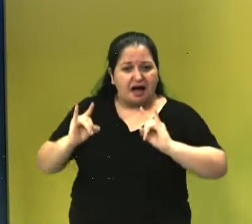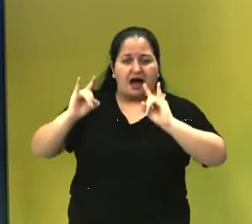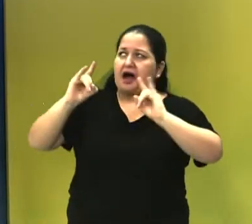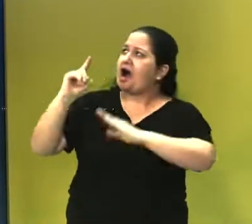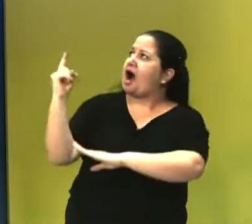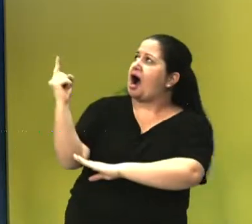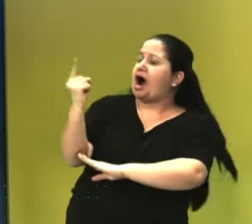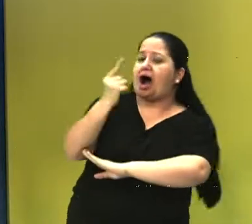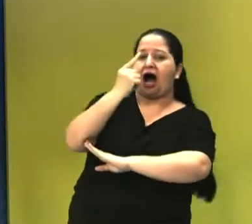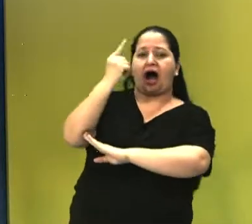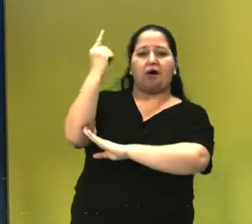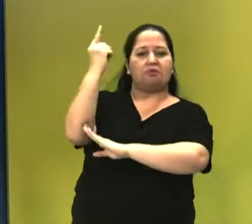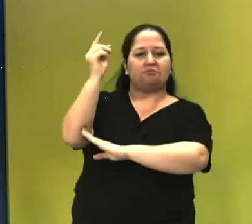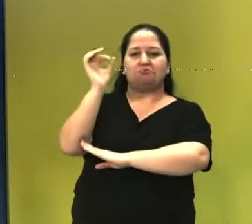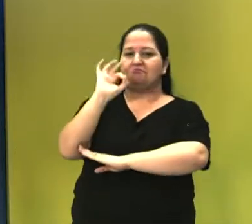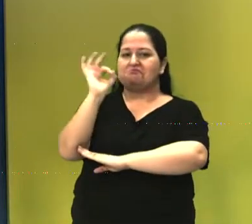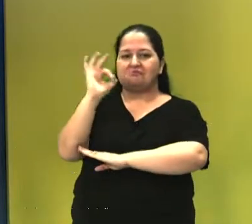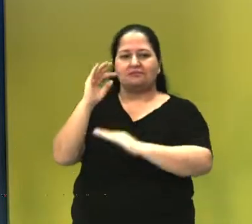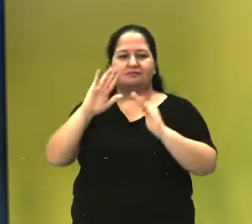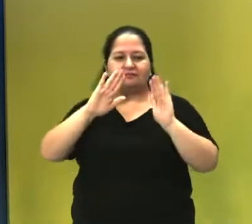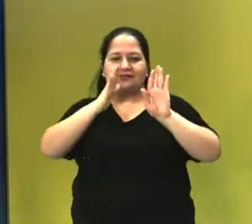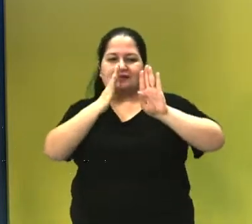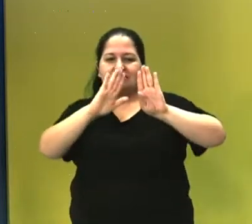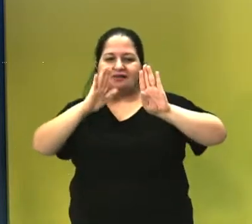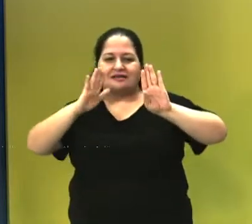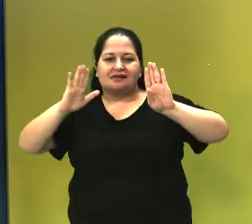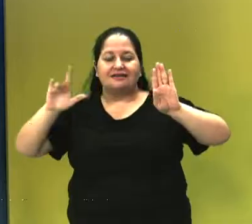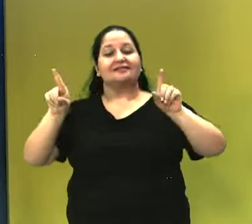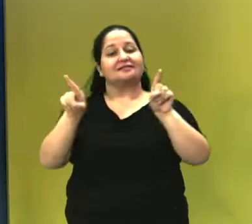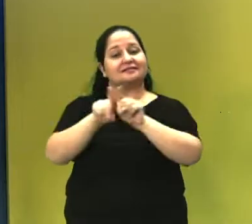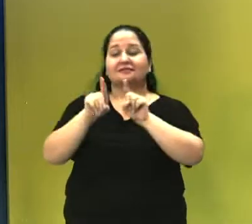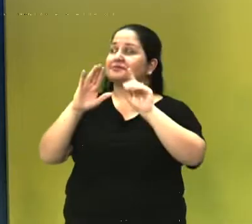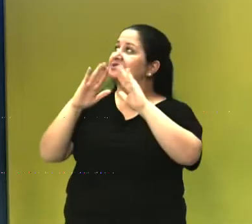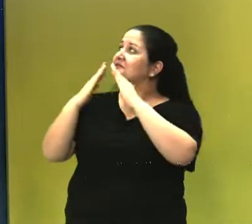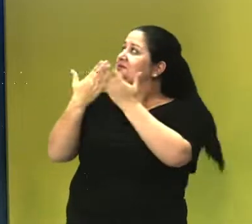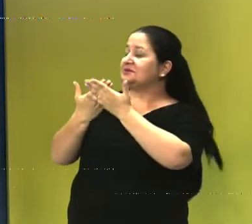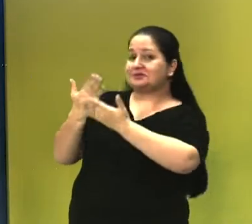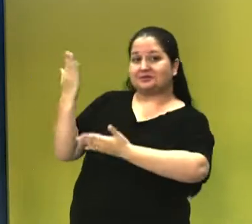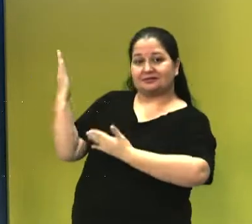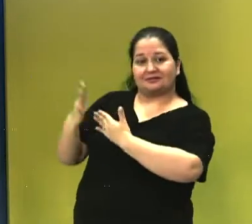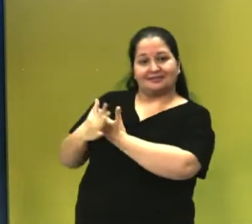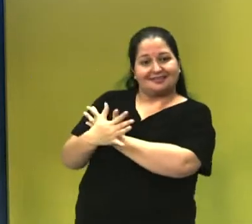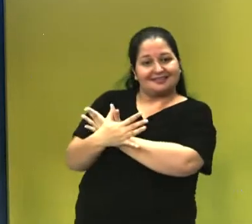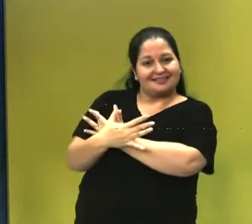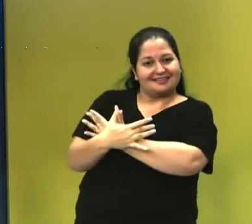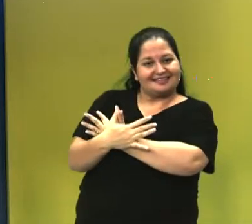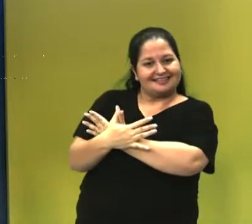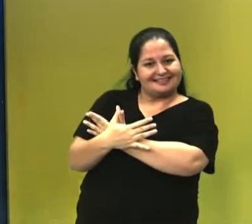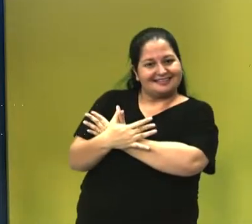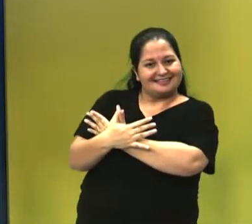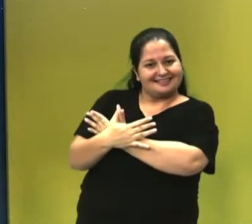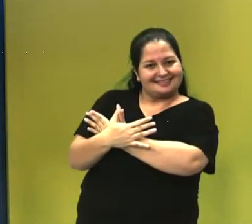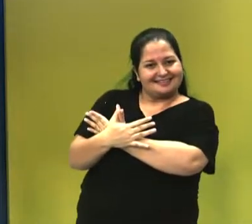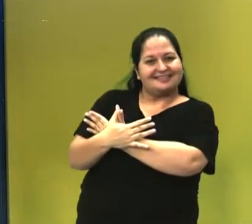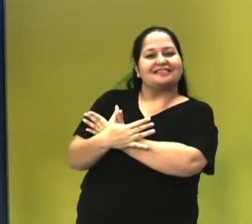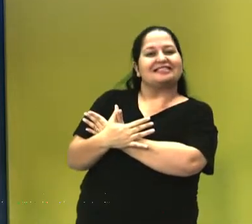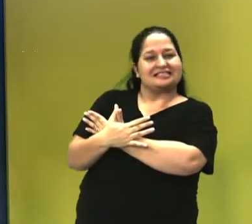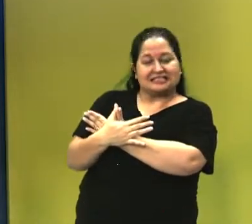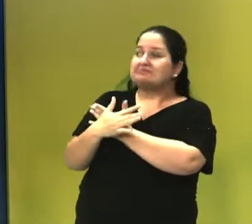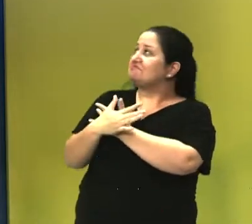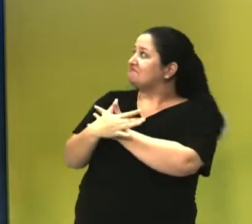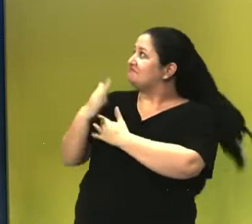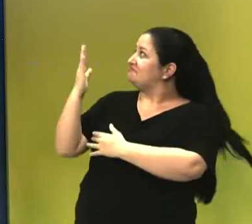curvas. Da mesma forma, o Colégio Liceu, maravilhoso Colégio Liceu, que também representa a